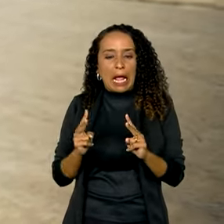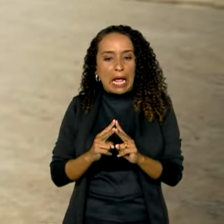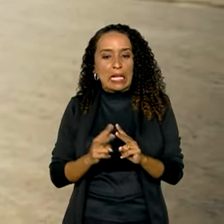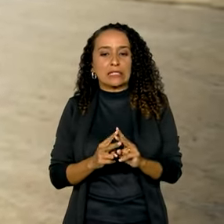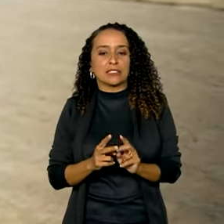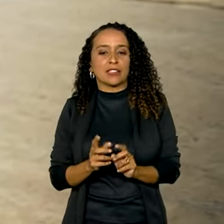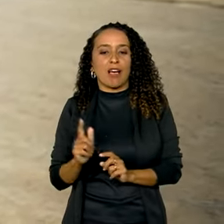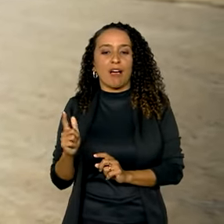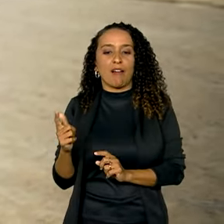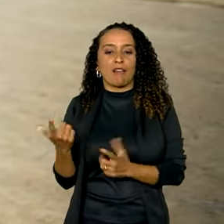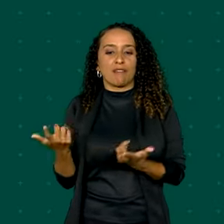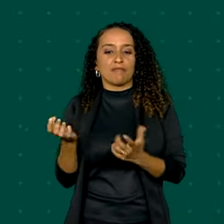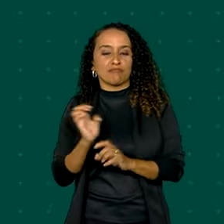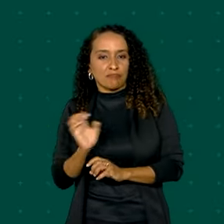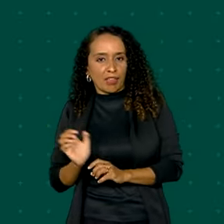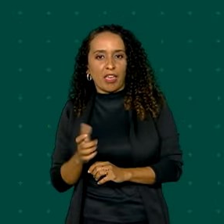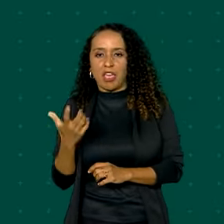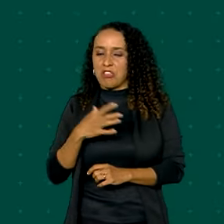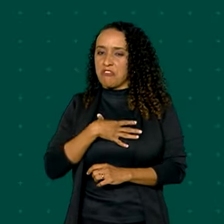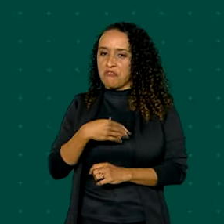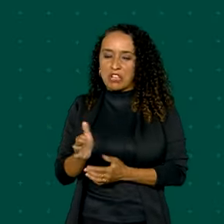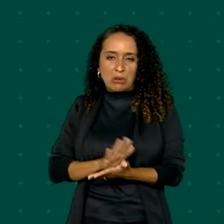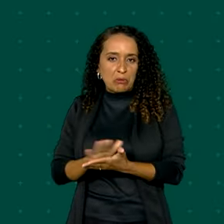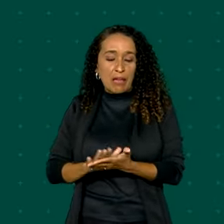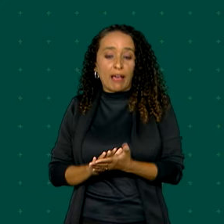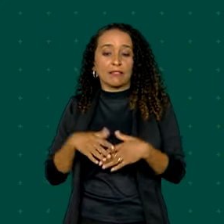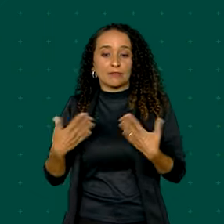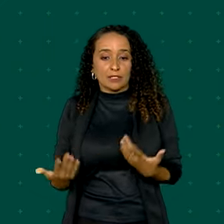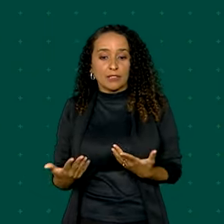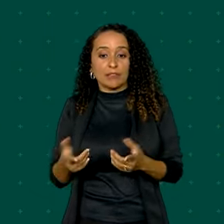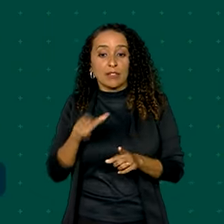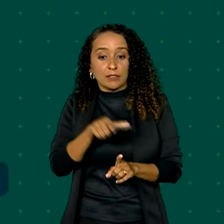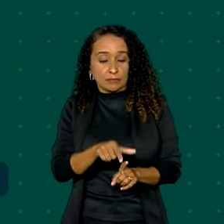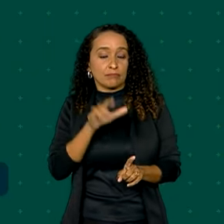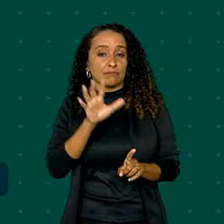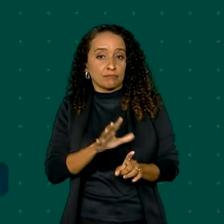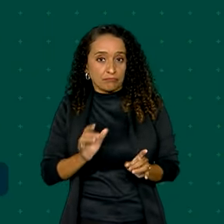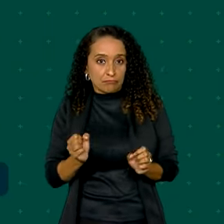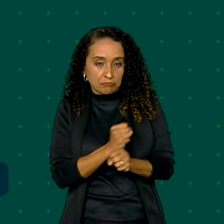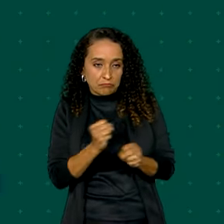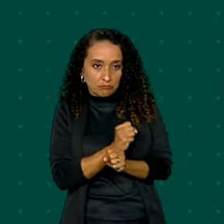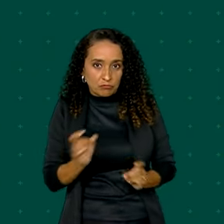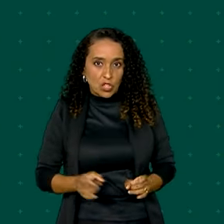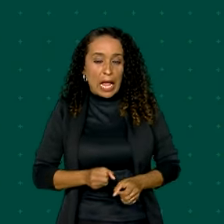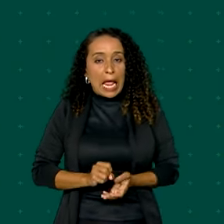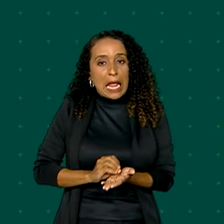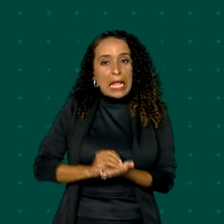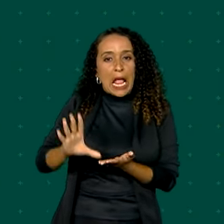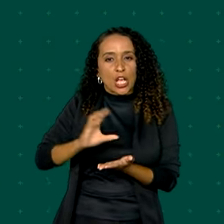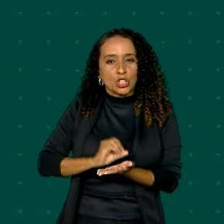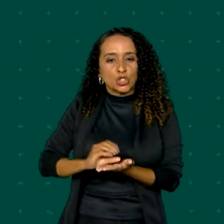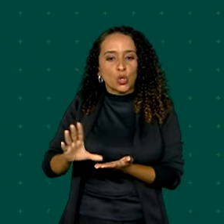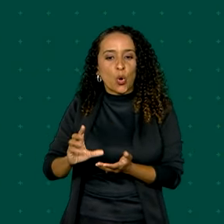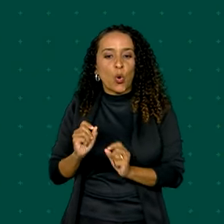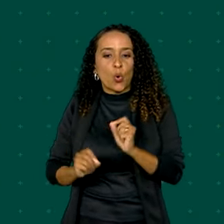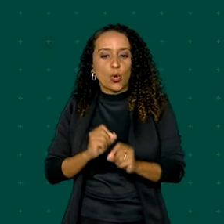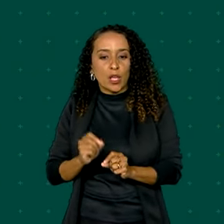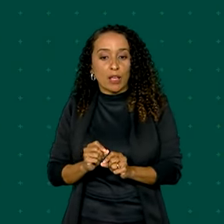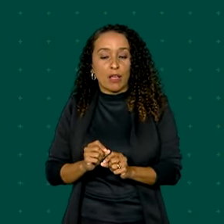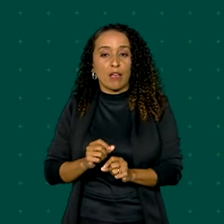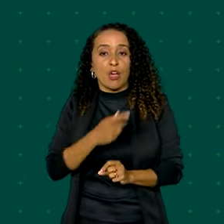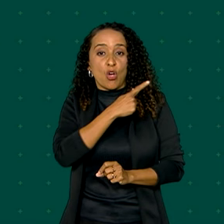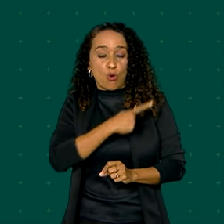só nós dois, sem filhos, sem nada. Nesse empreendimento, foi gasto, só do governo federal, só do governo do presidente